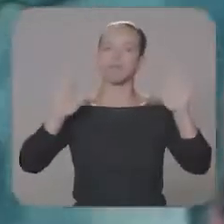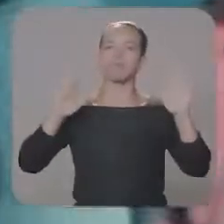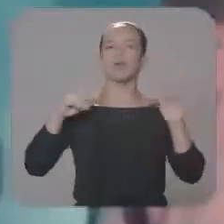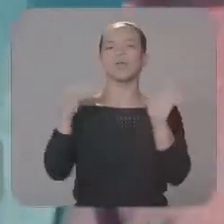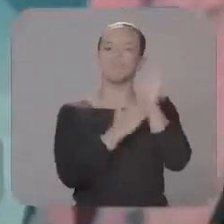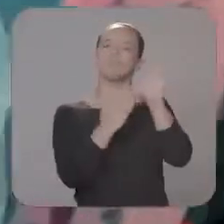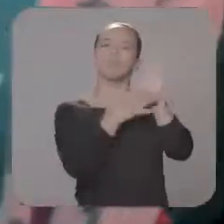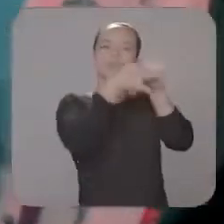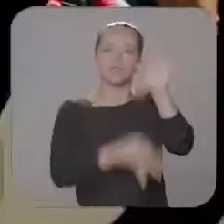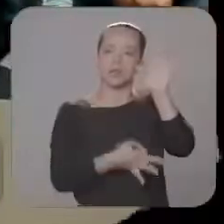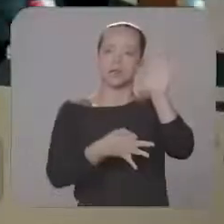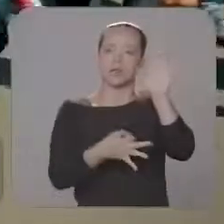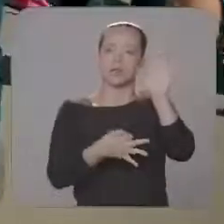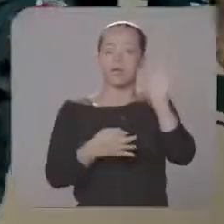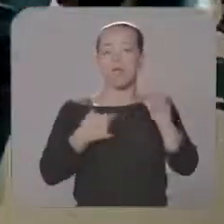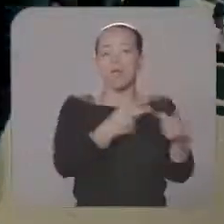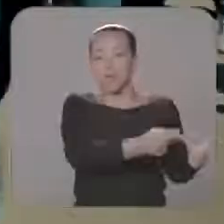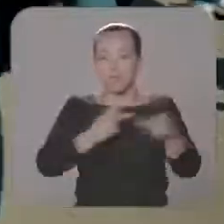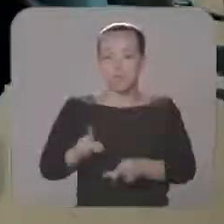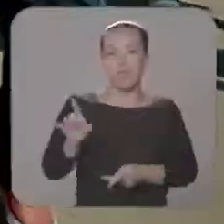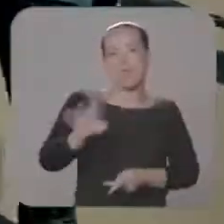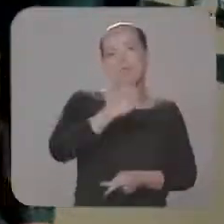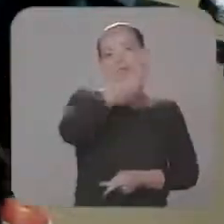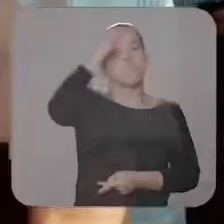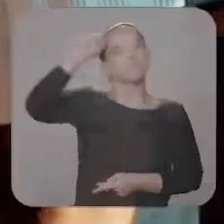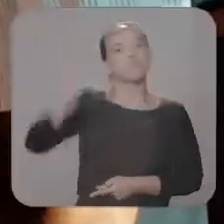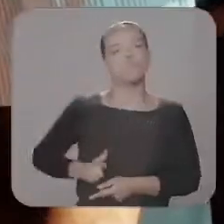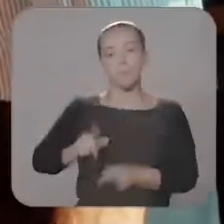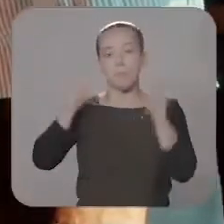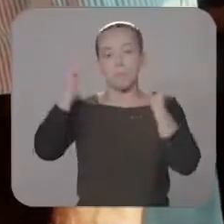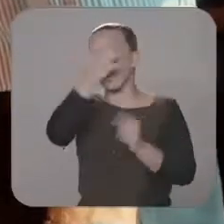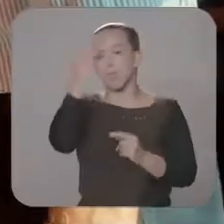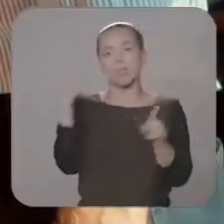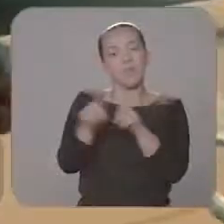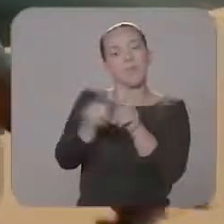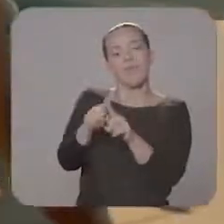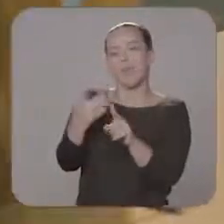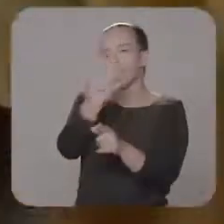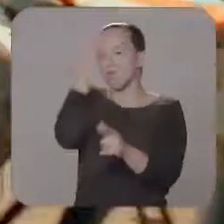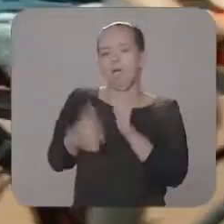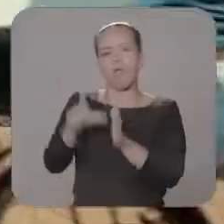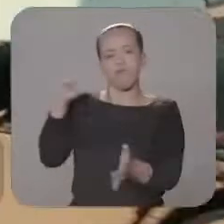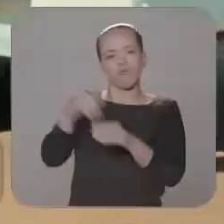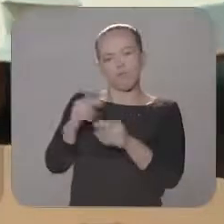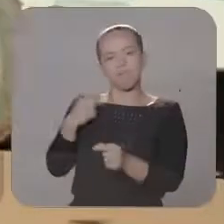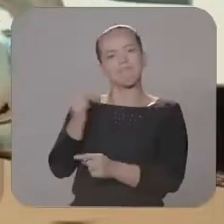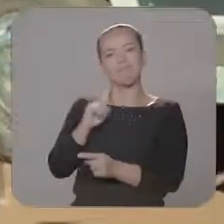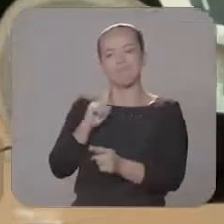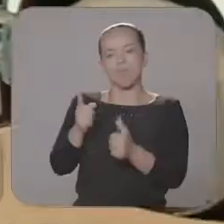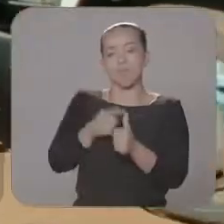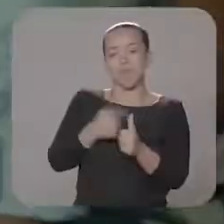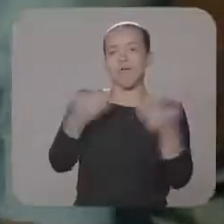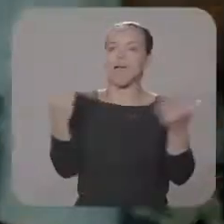transparente e propositiva. Convido cada um do sul-mato-grossense, especialmente aqueles que não estiveram com a gente no